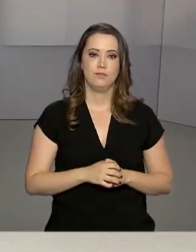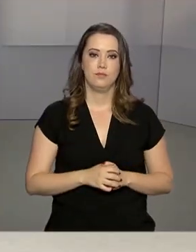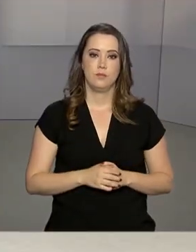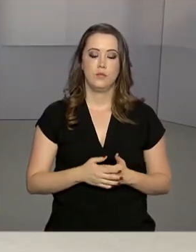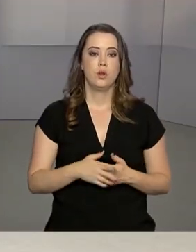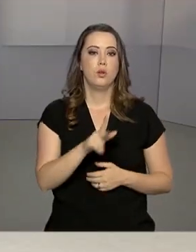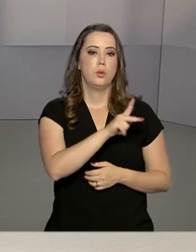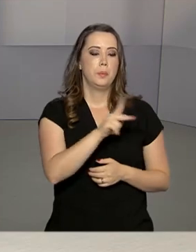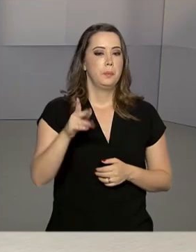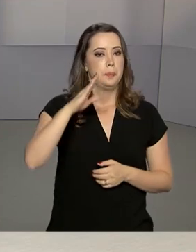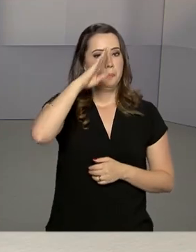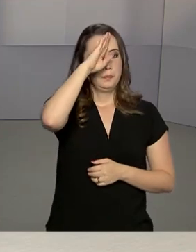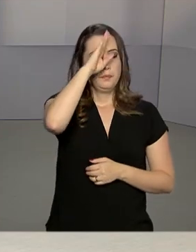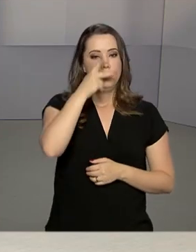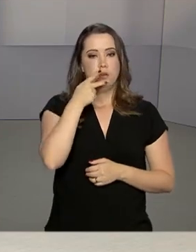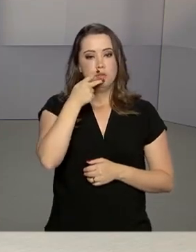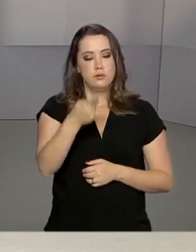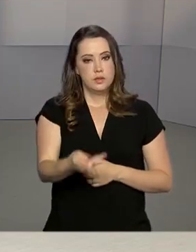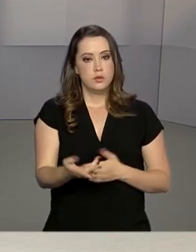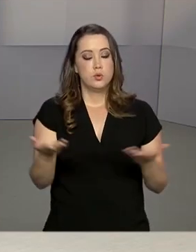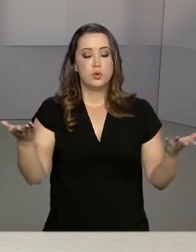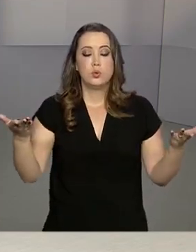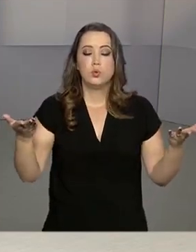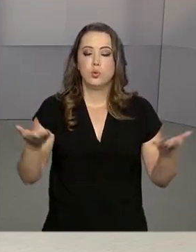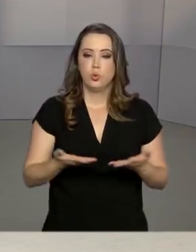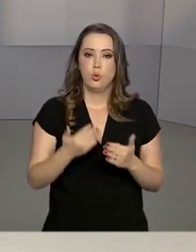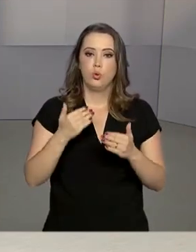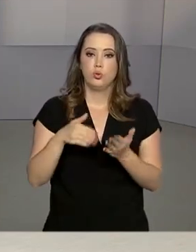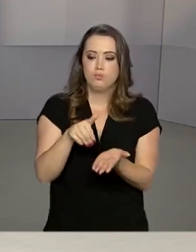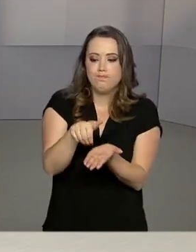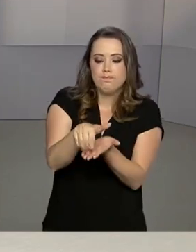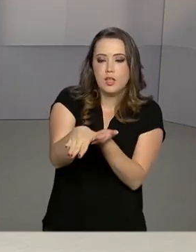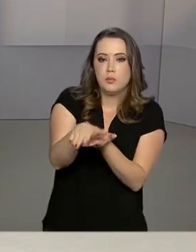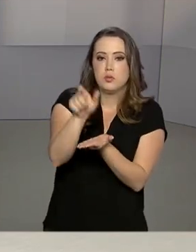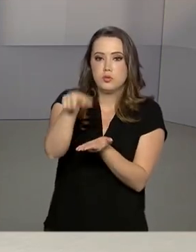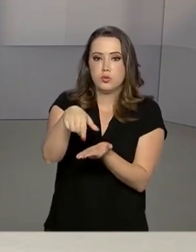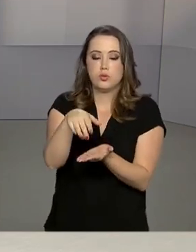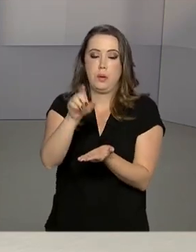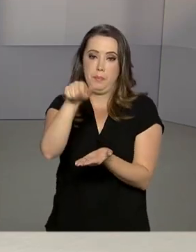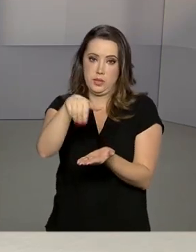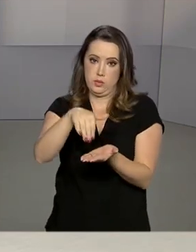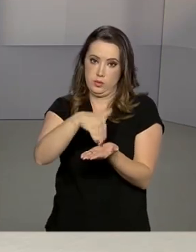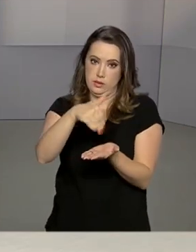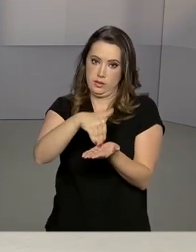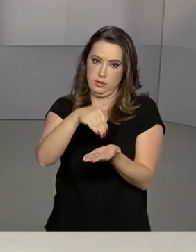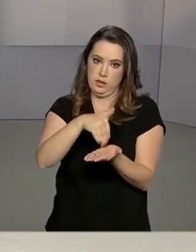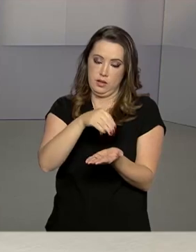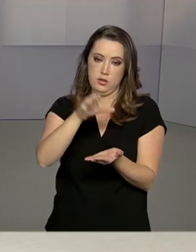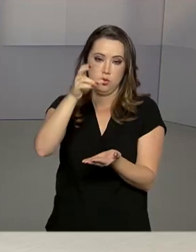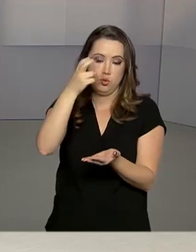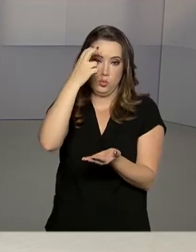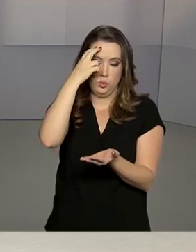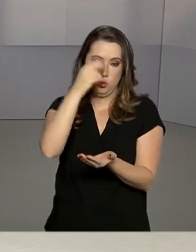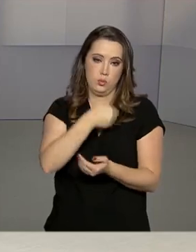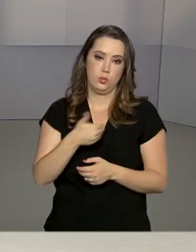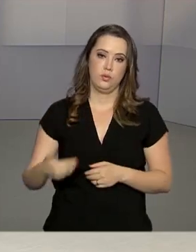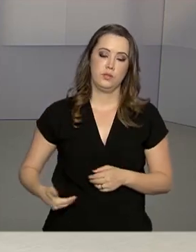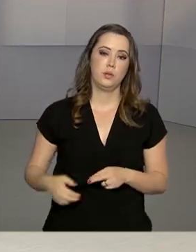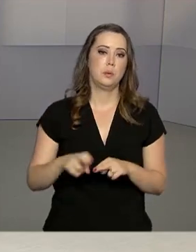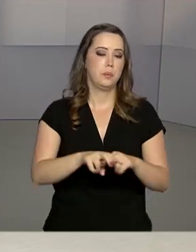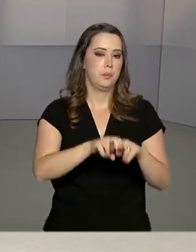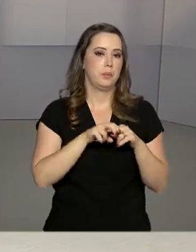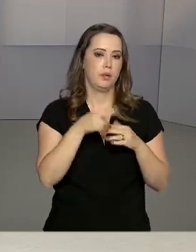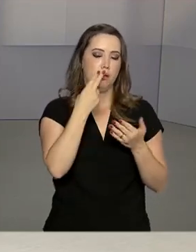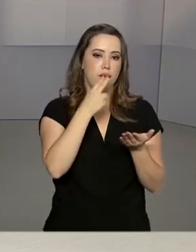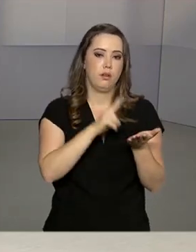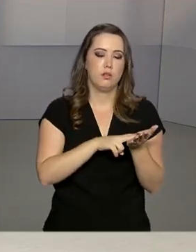O presidente Jair Bolsonaro comunicou hoje o desligamento de Roberto Alvim da Secretaria de Cultura do governo. Por meio de